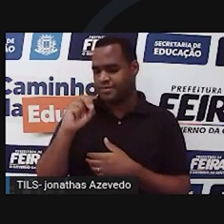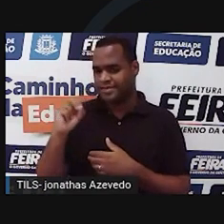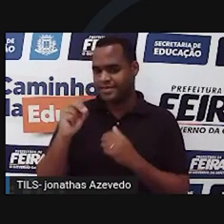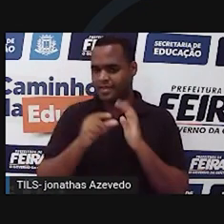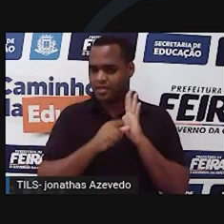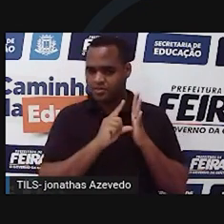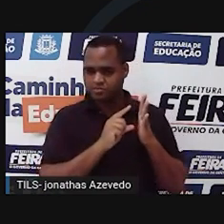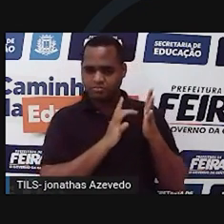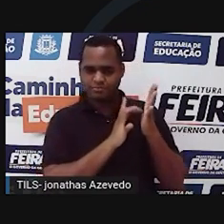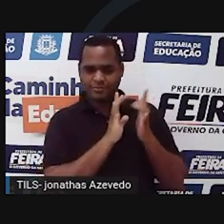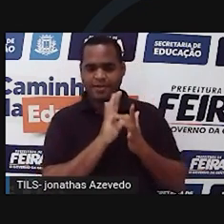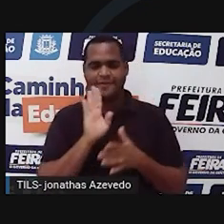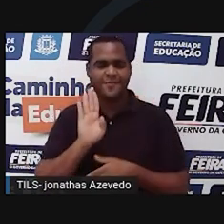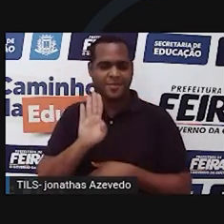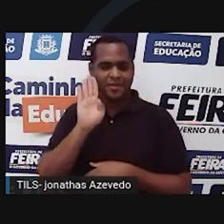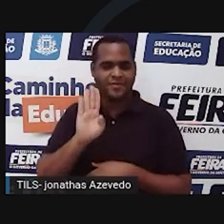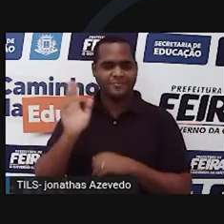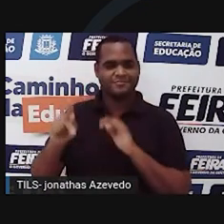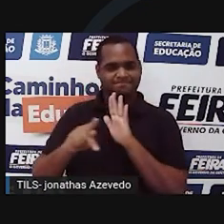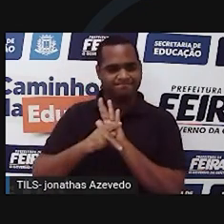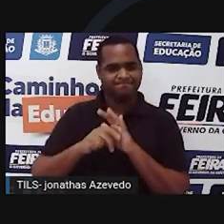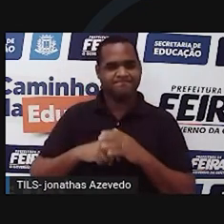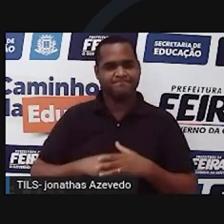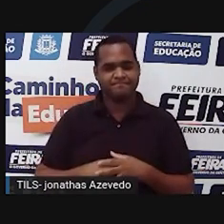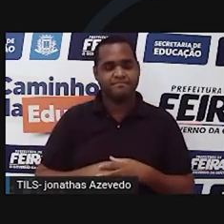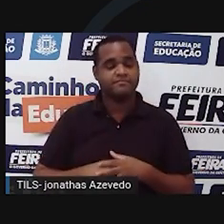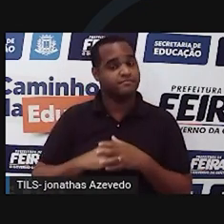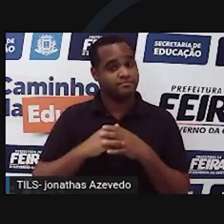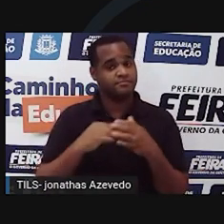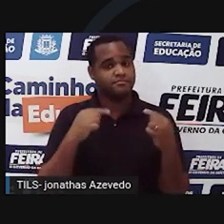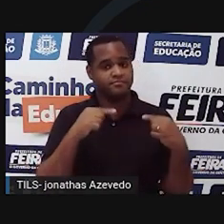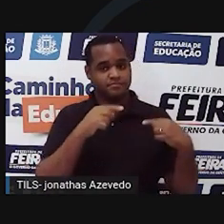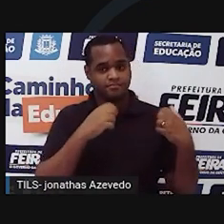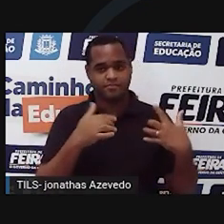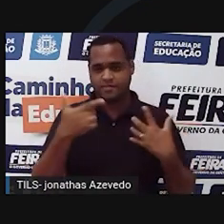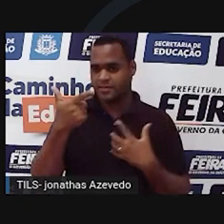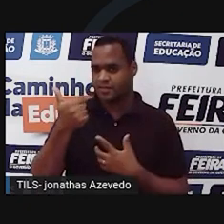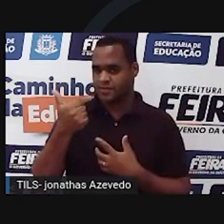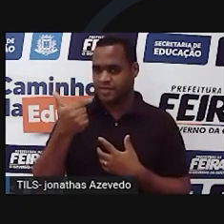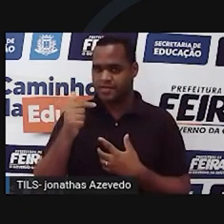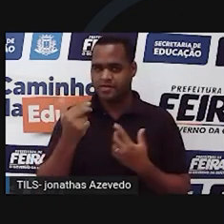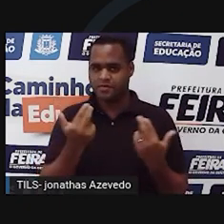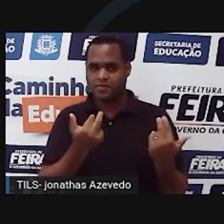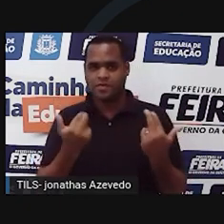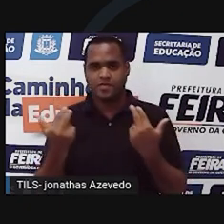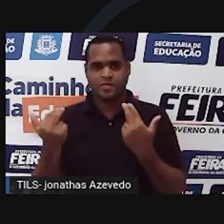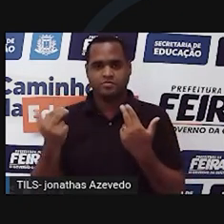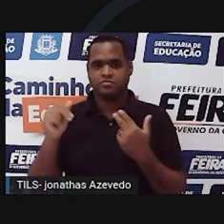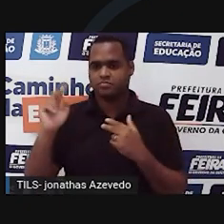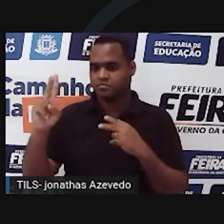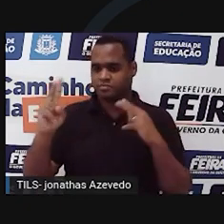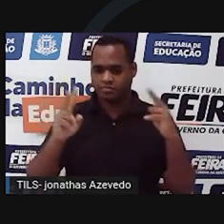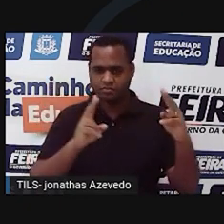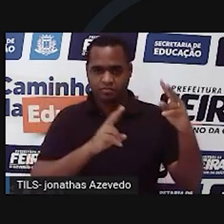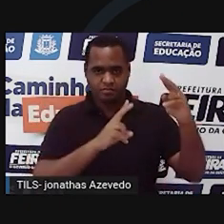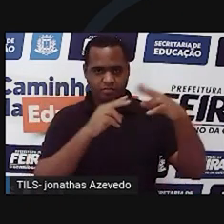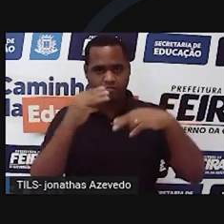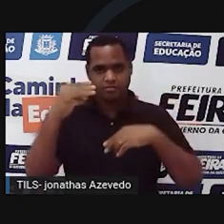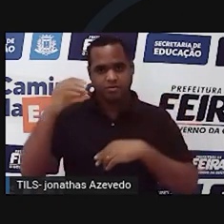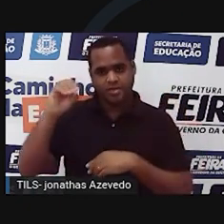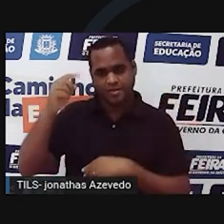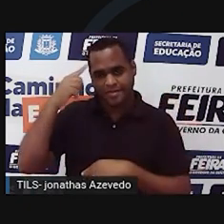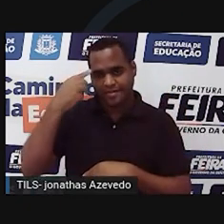babilônios. E essa eclíptica foi dividida em 12 partes iguais de 30 graus cada uma. Então os 360